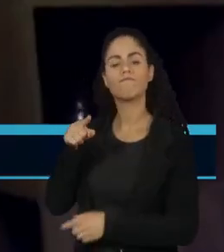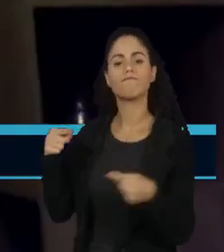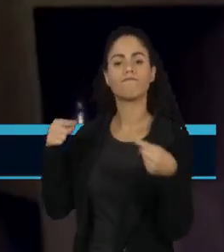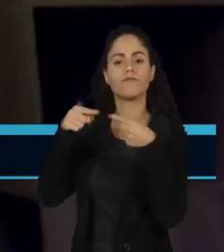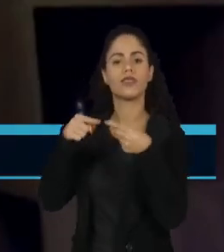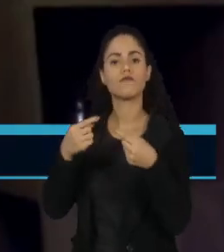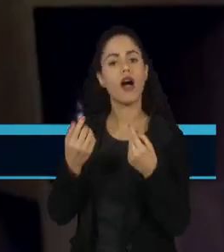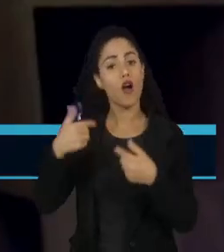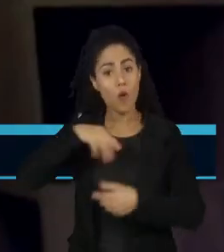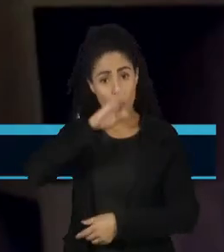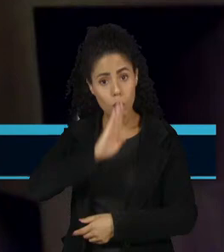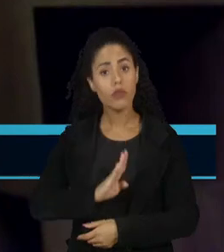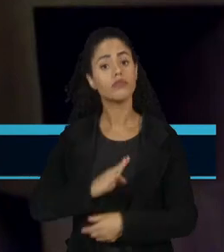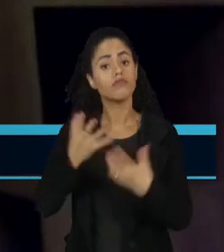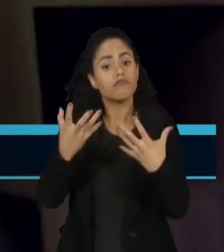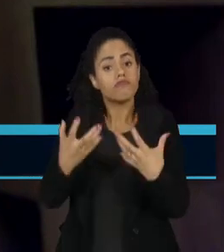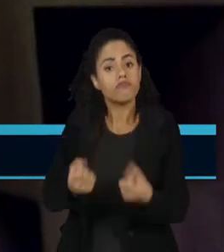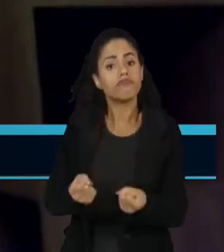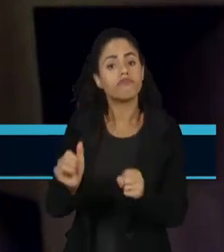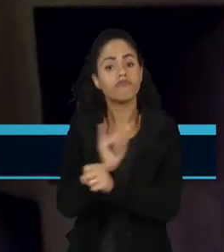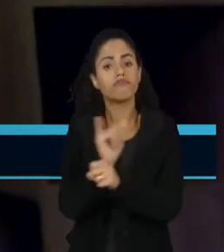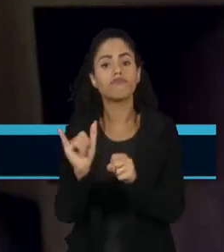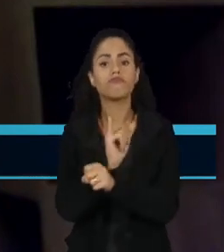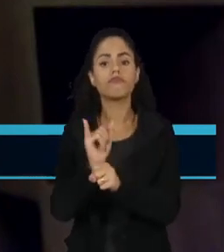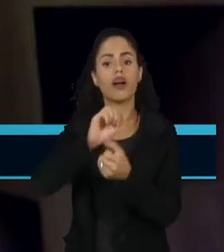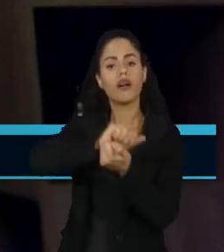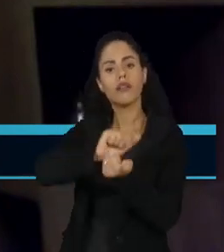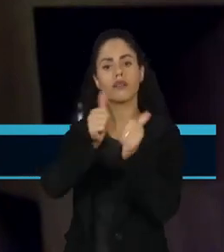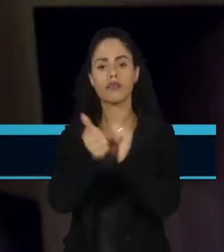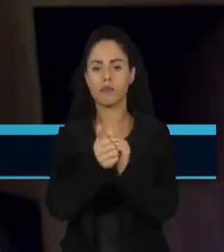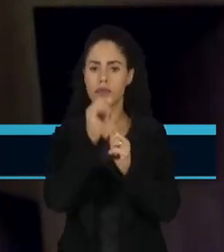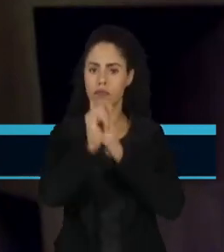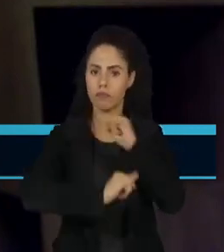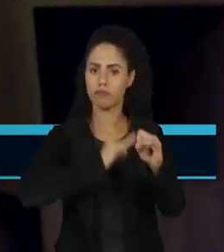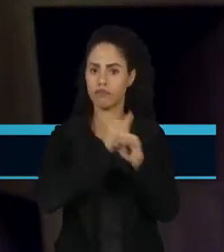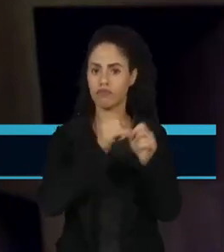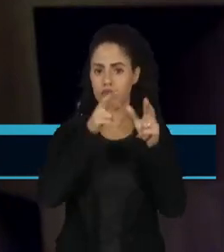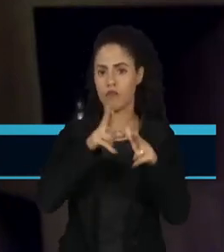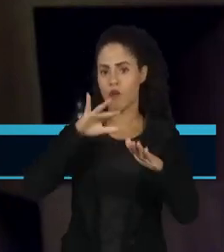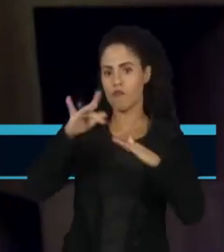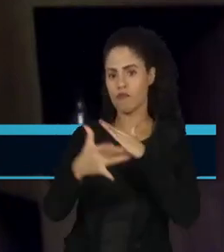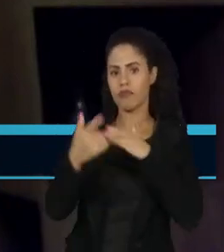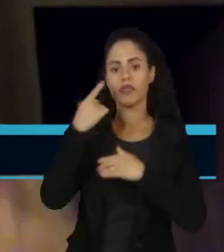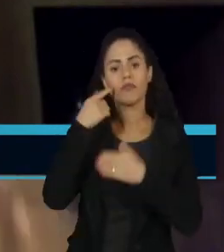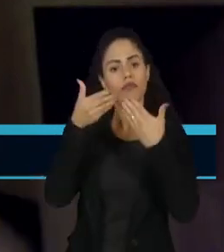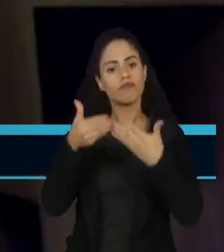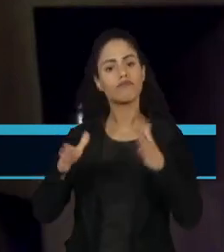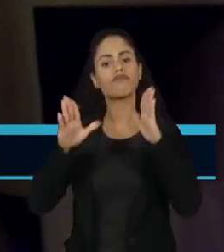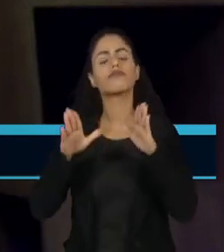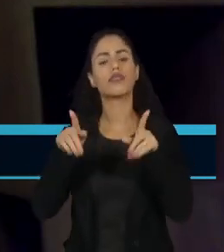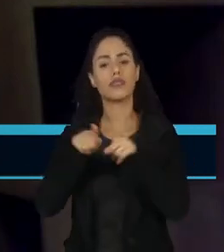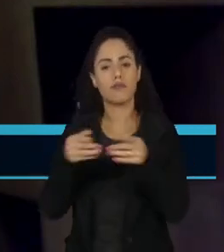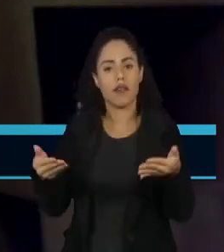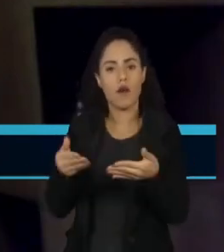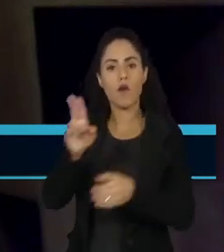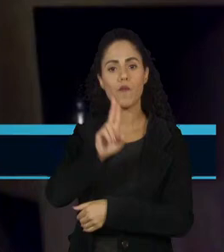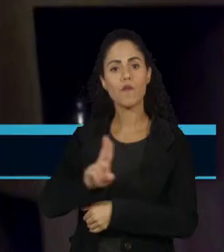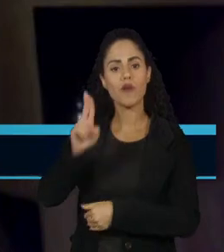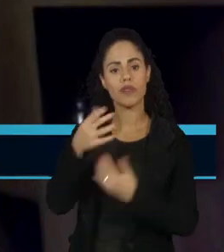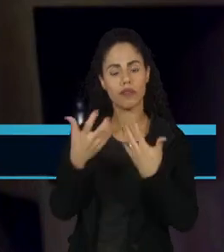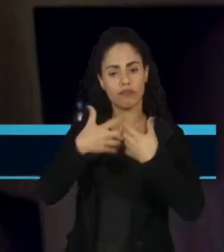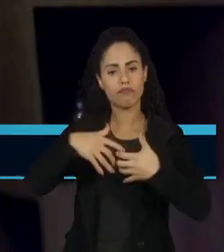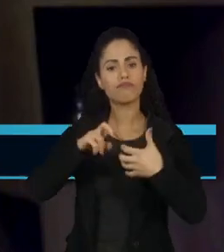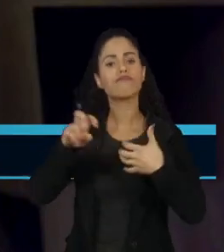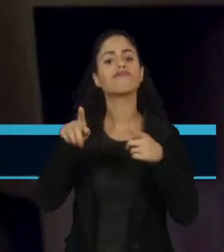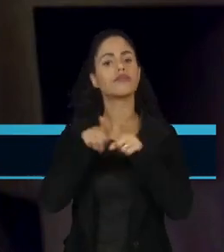a novas tecnologias. Vide as próprias redes sociais. Não só quando elas foram lançadas, como o consumo delas de